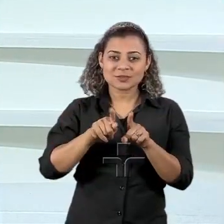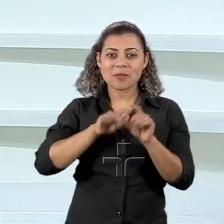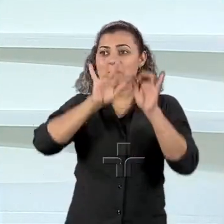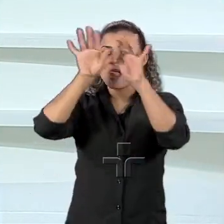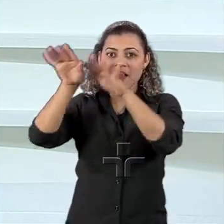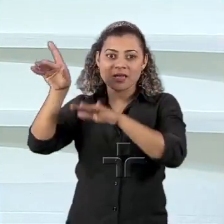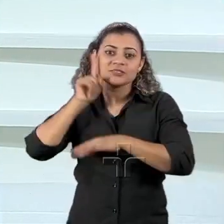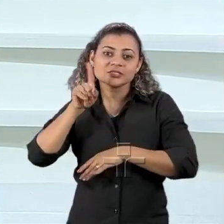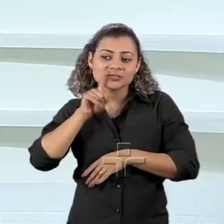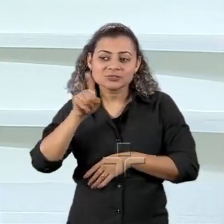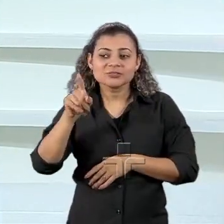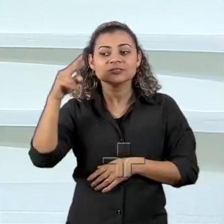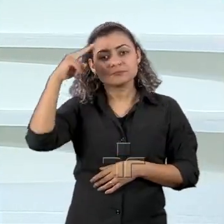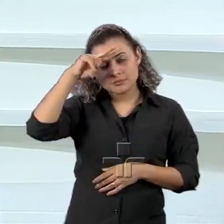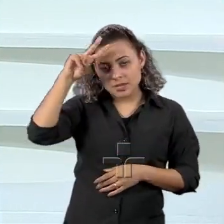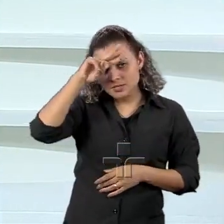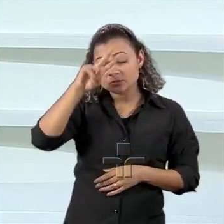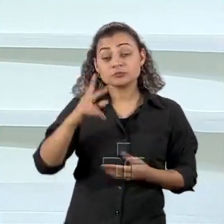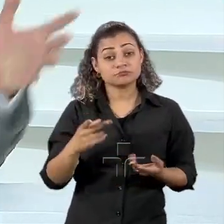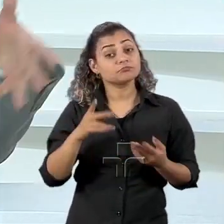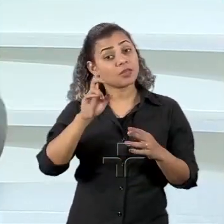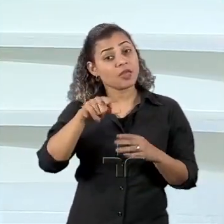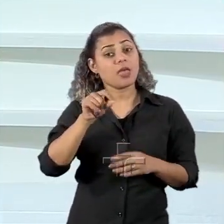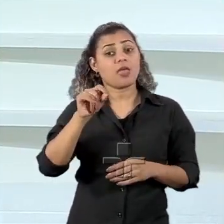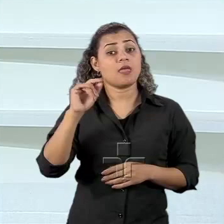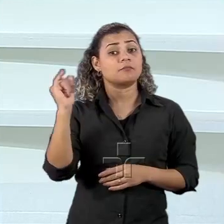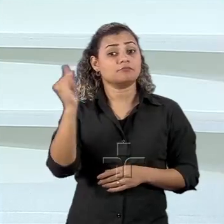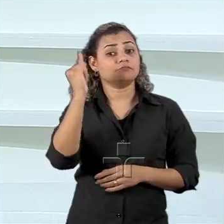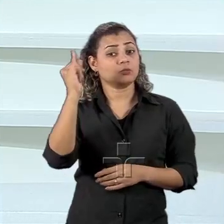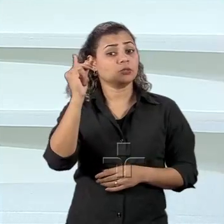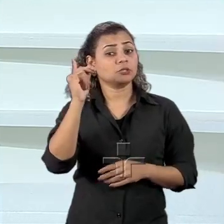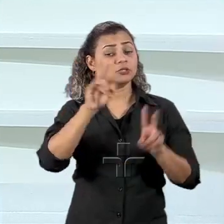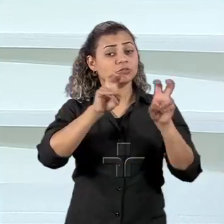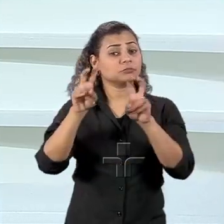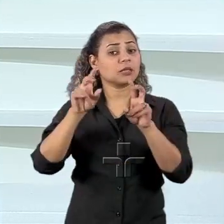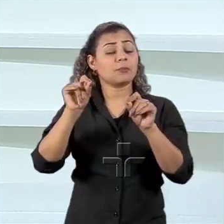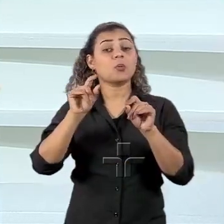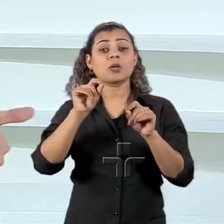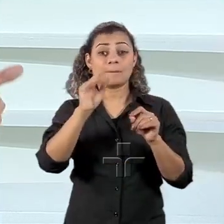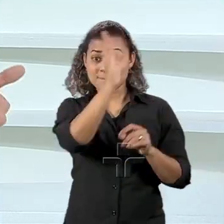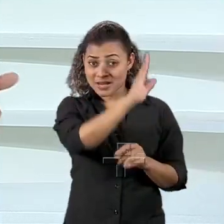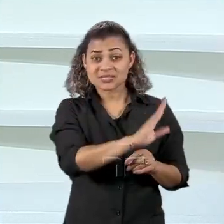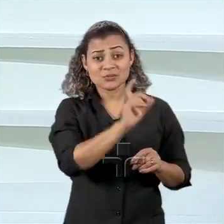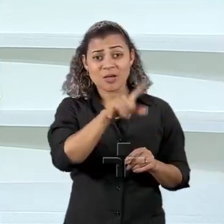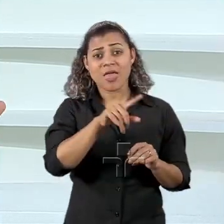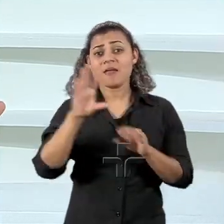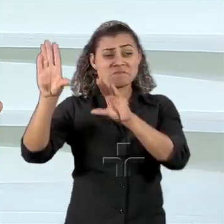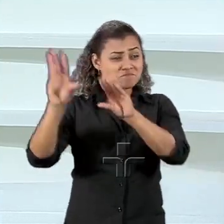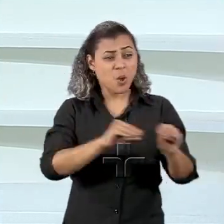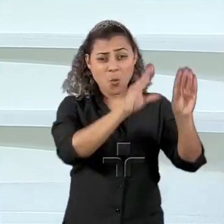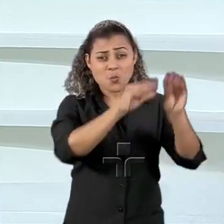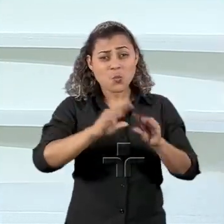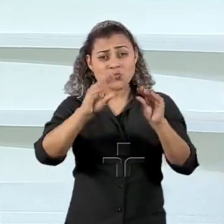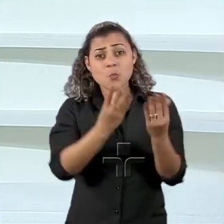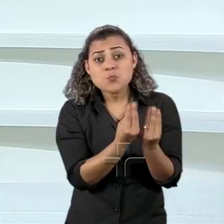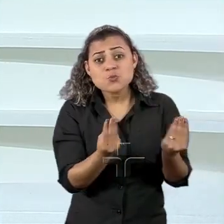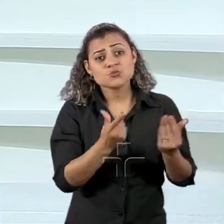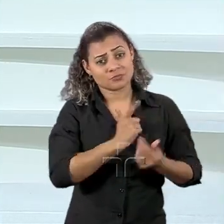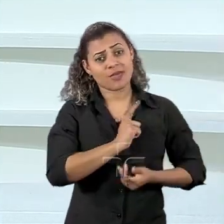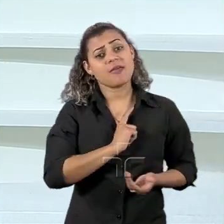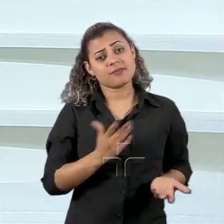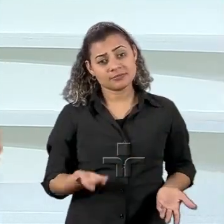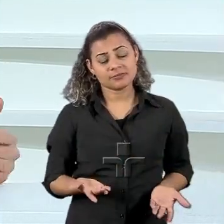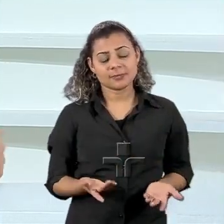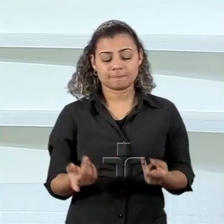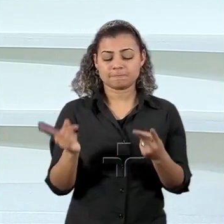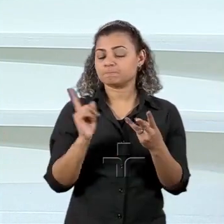passa a ser um tema importante para o Brasil que é um país de migrantes vamos lembrar disso segundo tema que a gente tem aqui é o